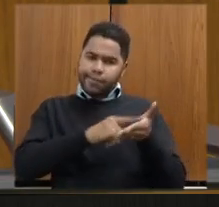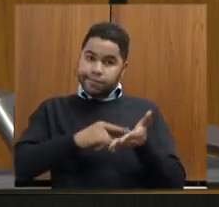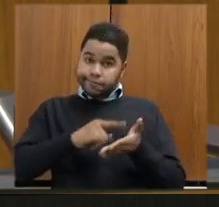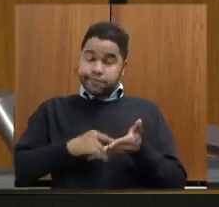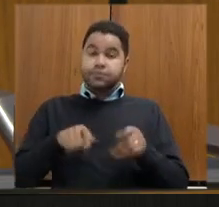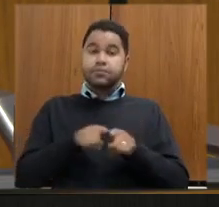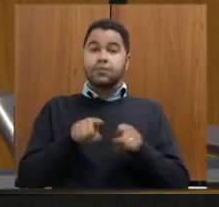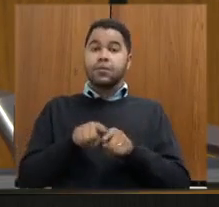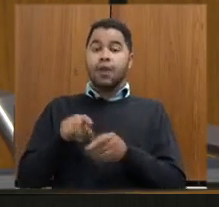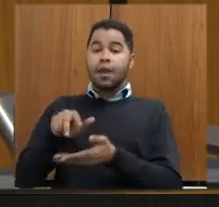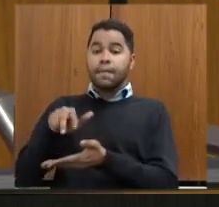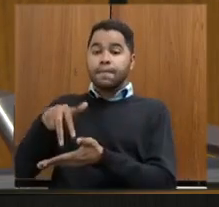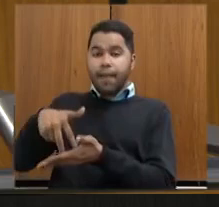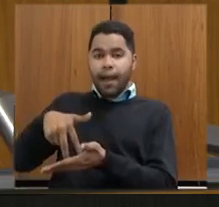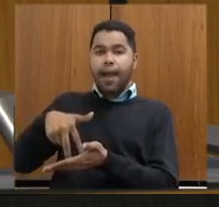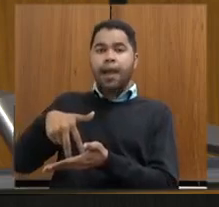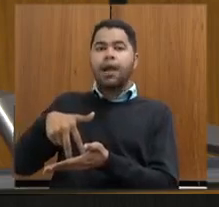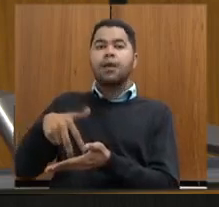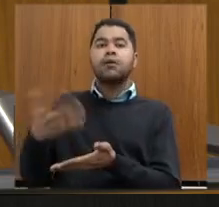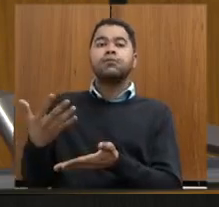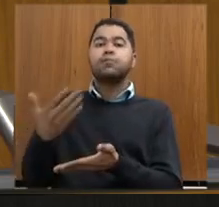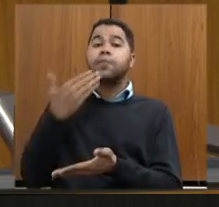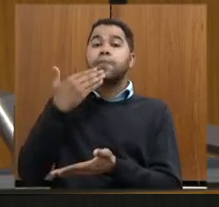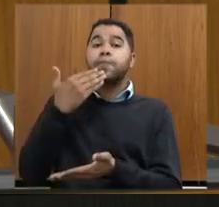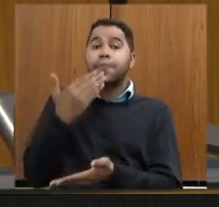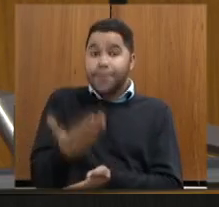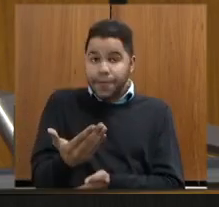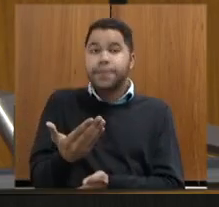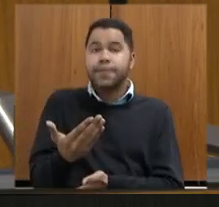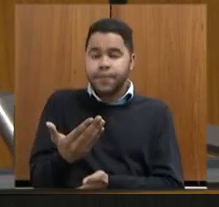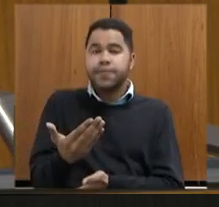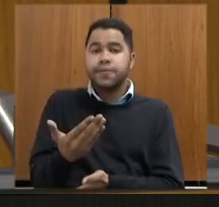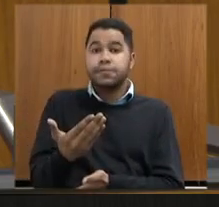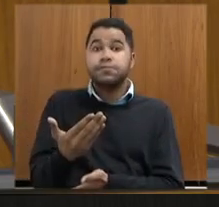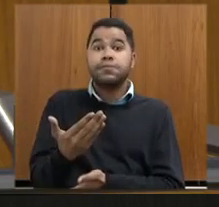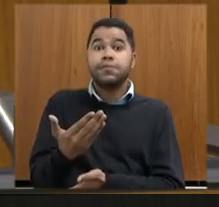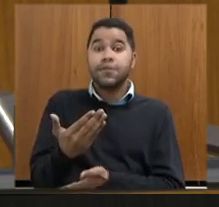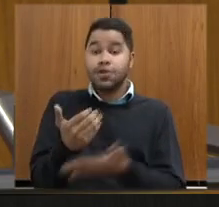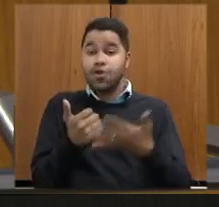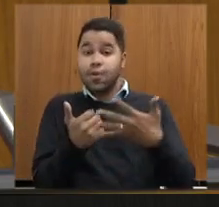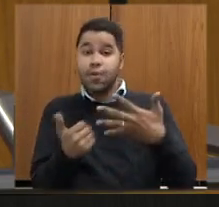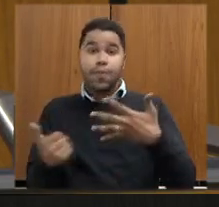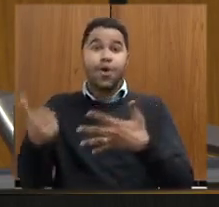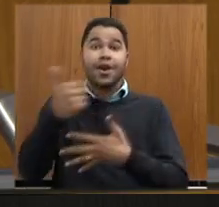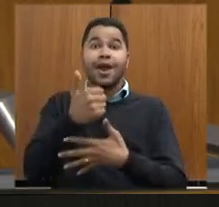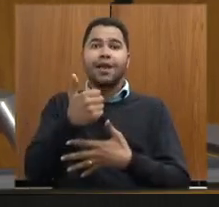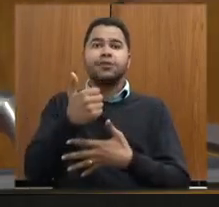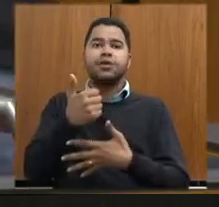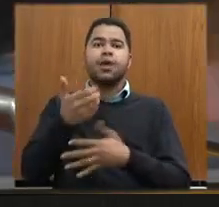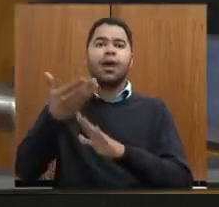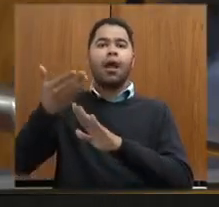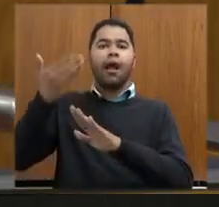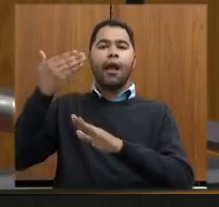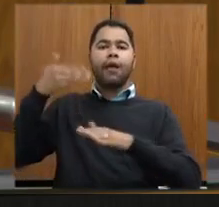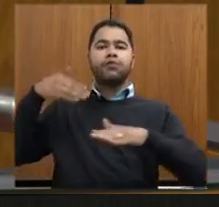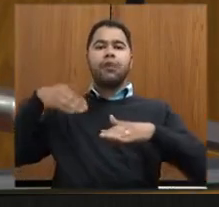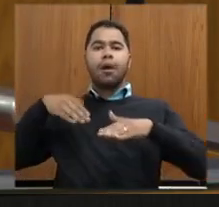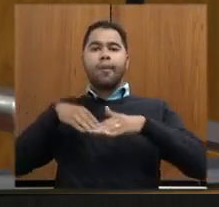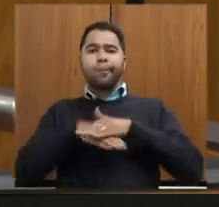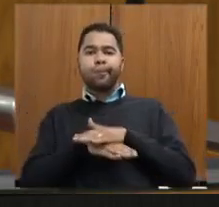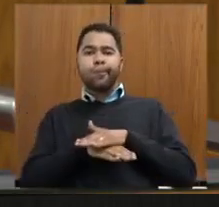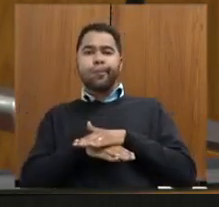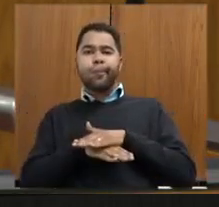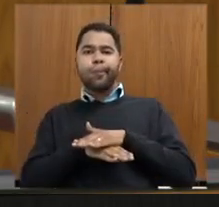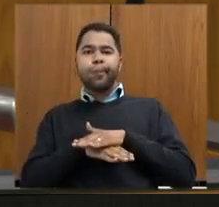posicionamentos de um pedido de prioridade que havia sido arquivado o que foi votado agora